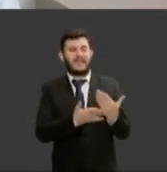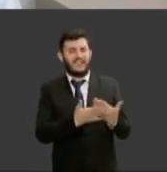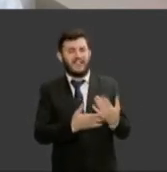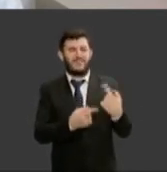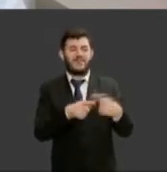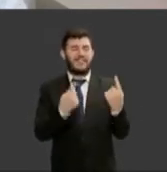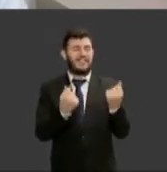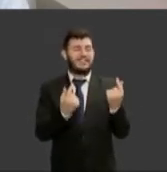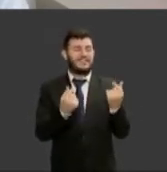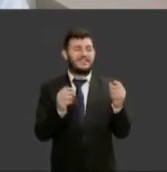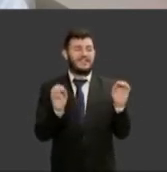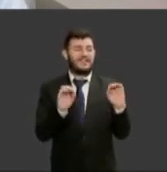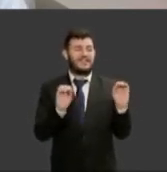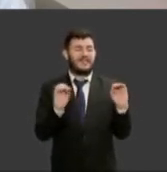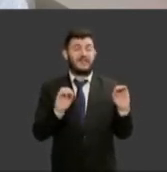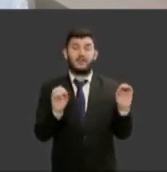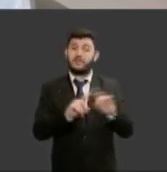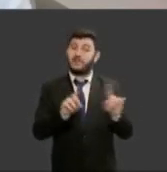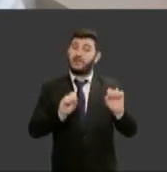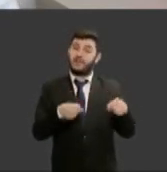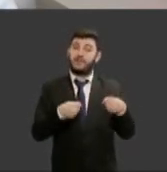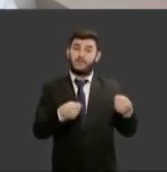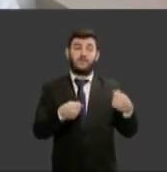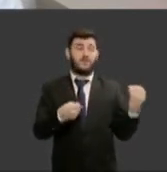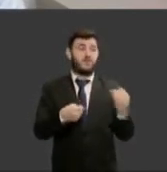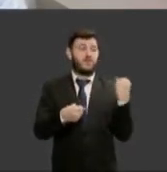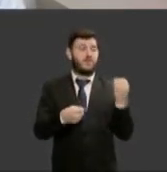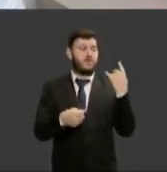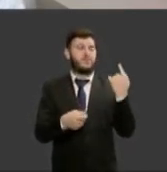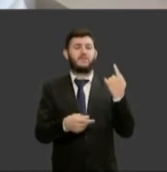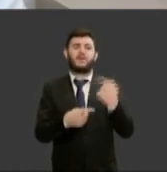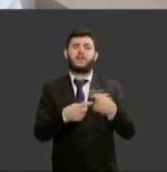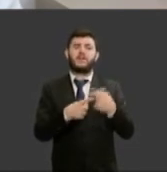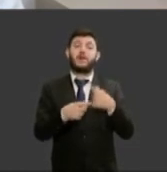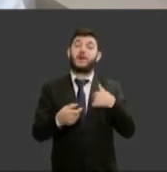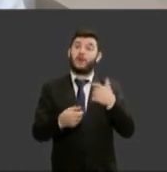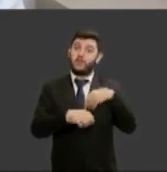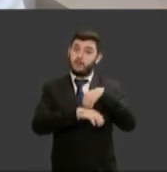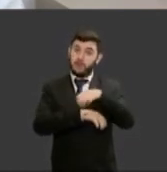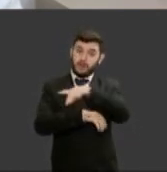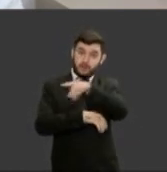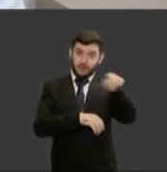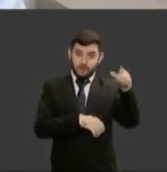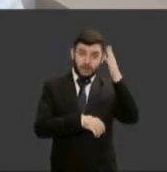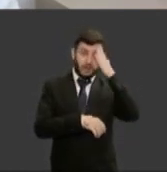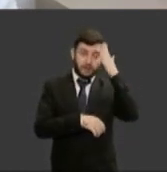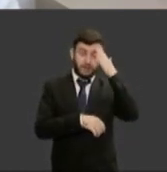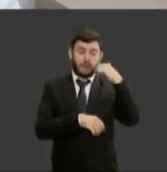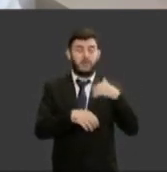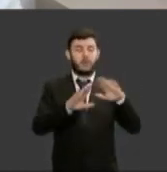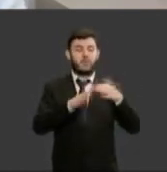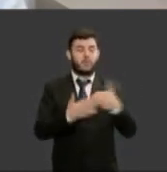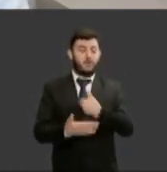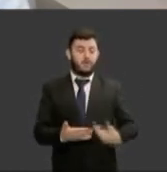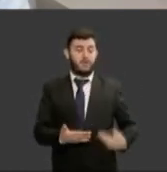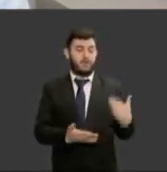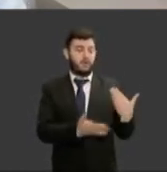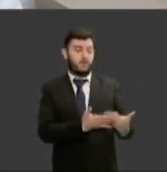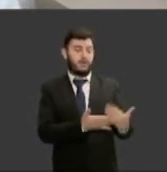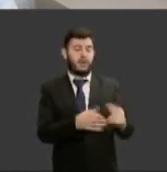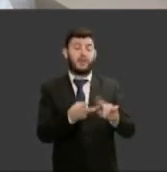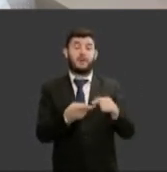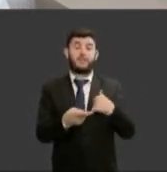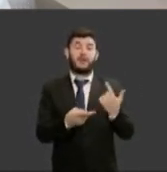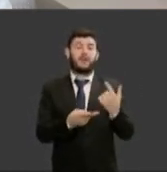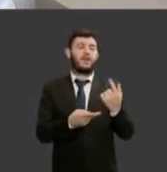financeiras mas é necessário acabei de dizer para vocês que sempre estudei escola estadual e fiz uma faculdade com 100%